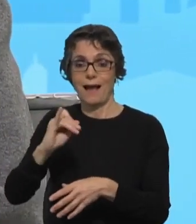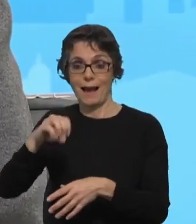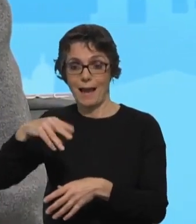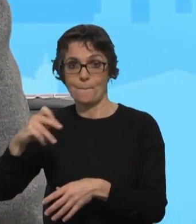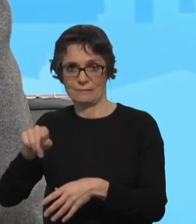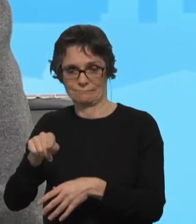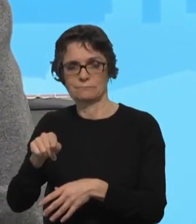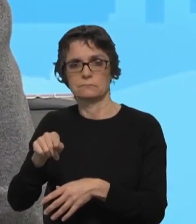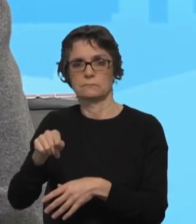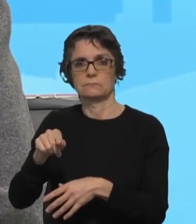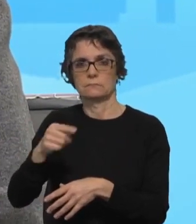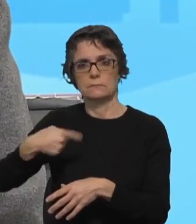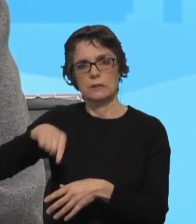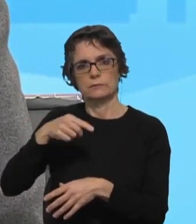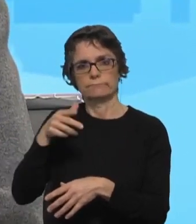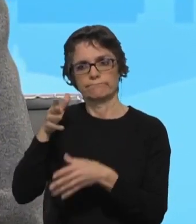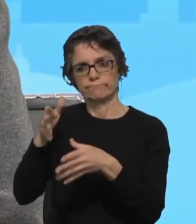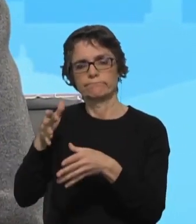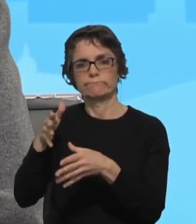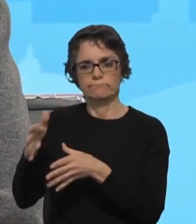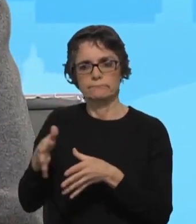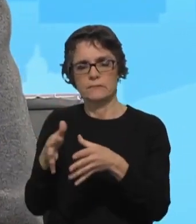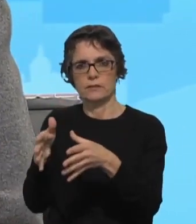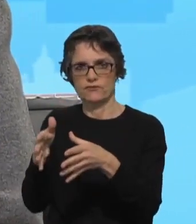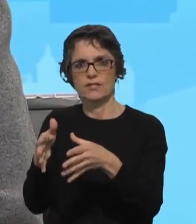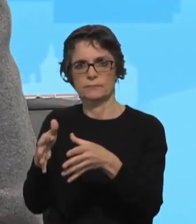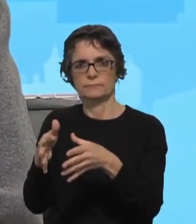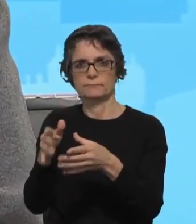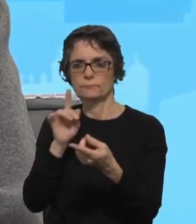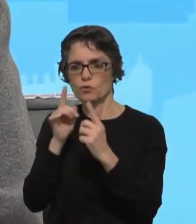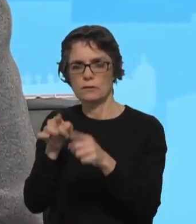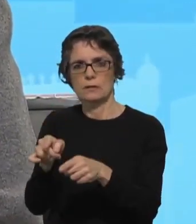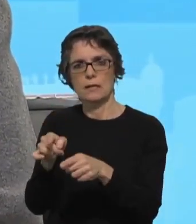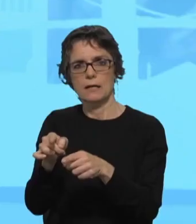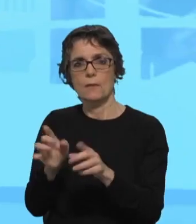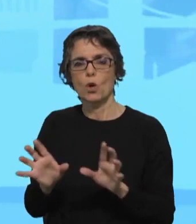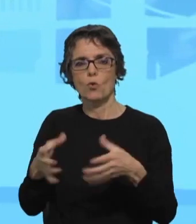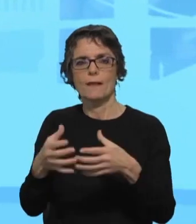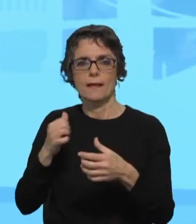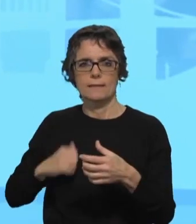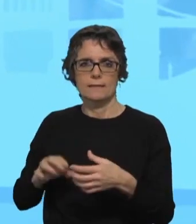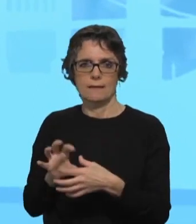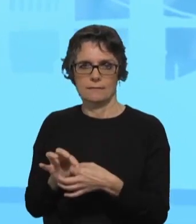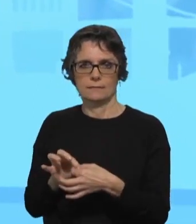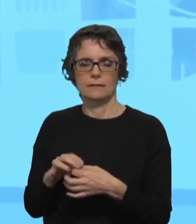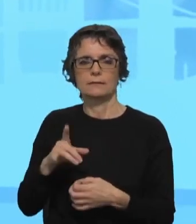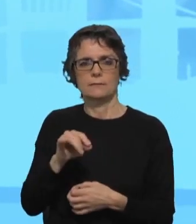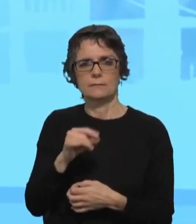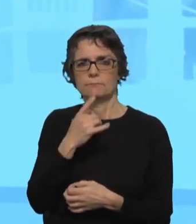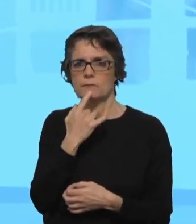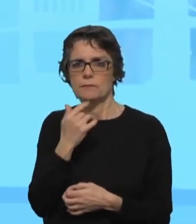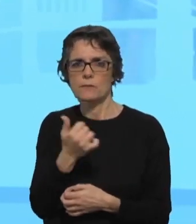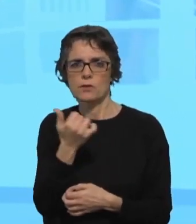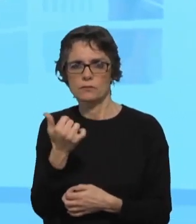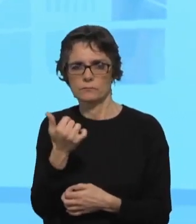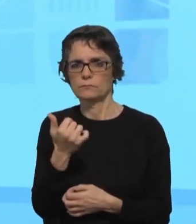tentar ver que estratégias haveriam para as comunidades ciganas e também qual seria a